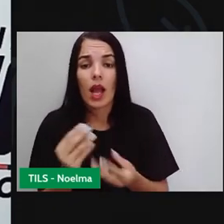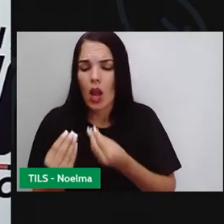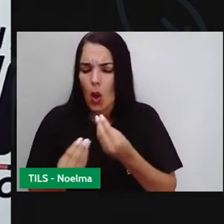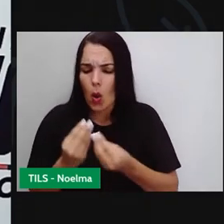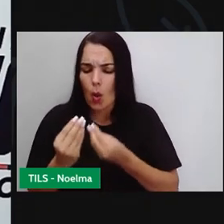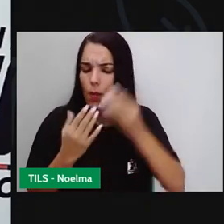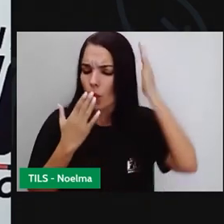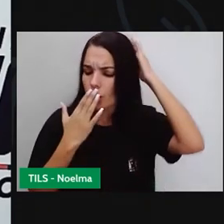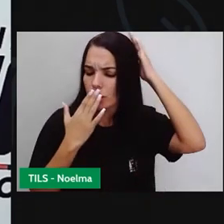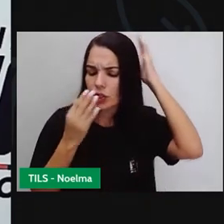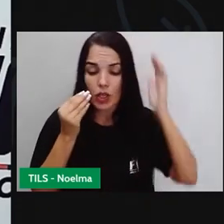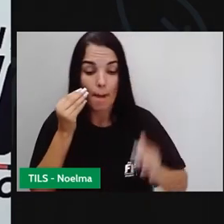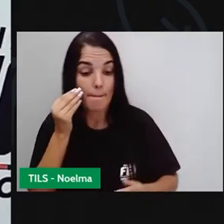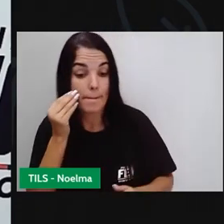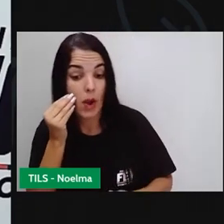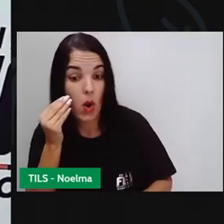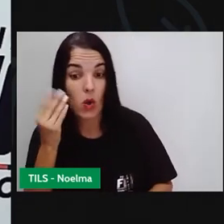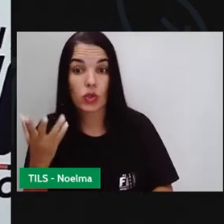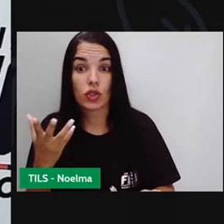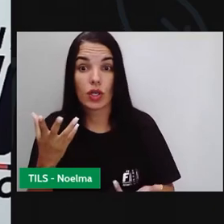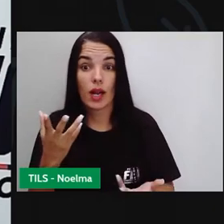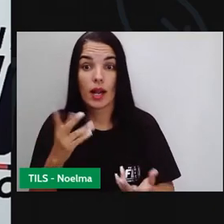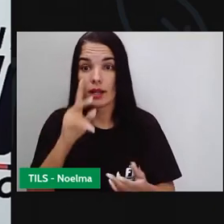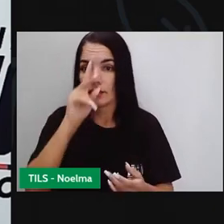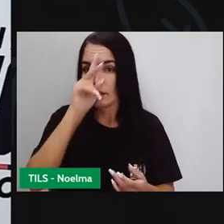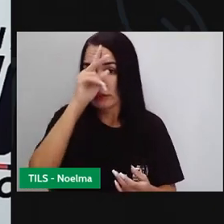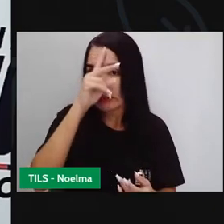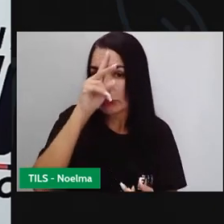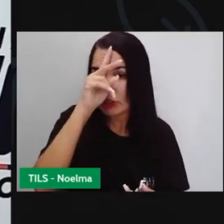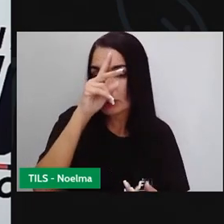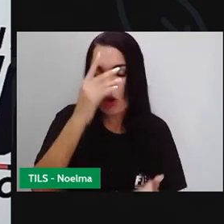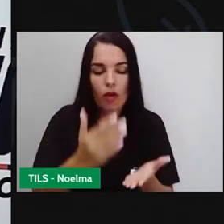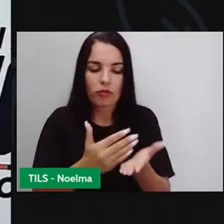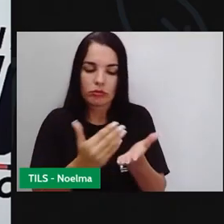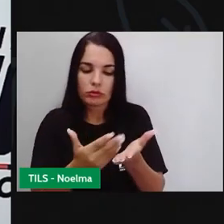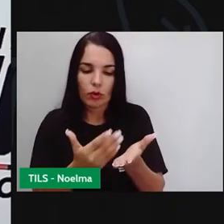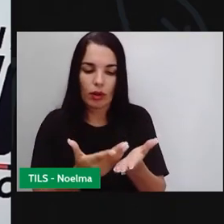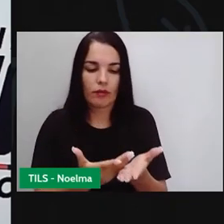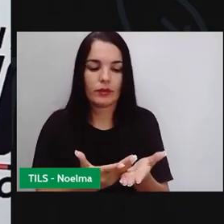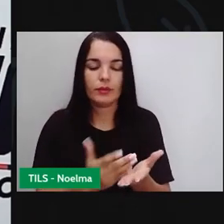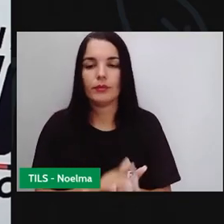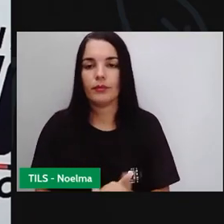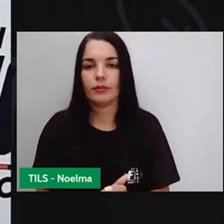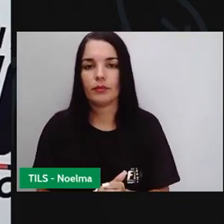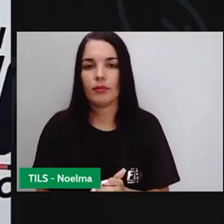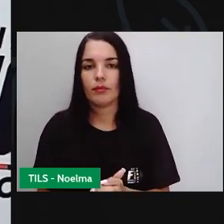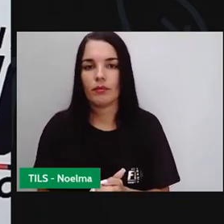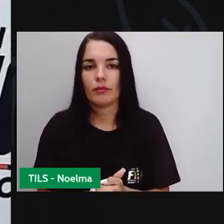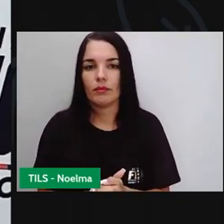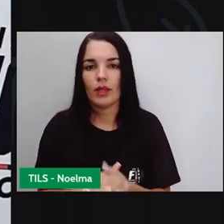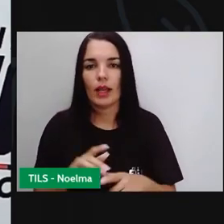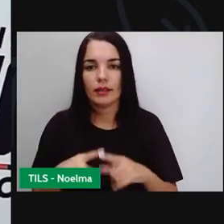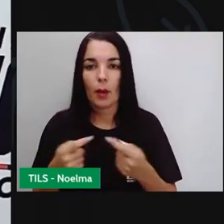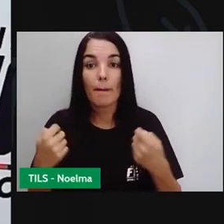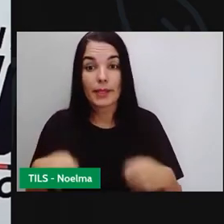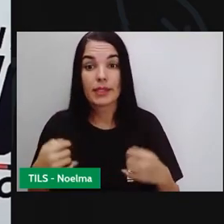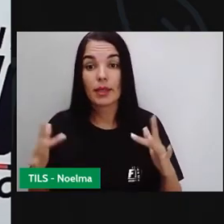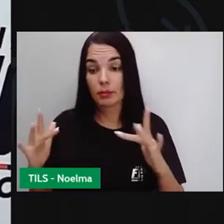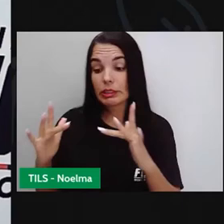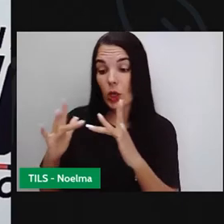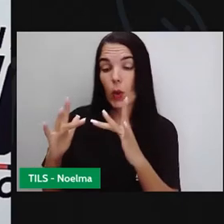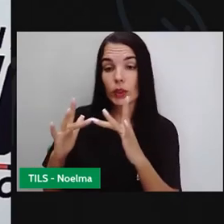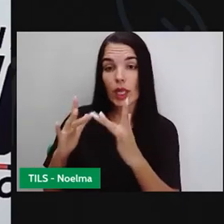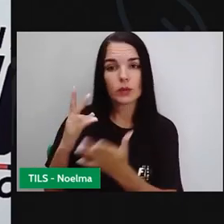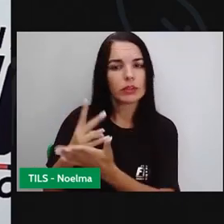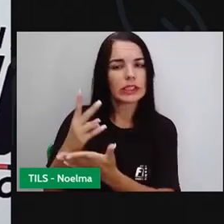o índio didático mostrado nos livros didáticos. Então, nós precisamos estar em contato com esse tipo de